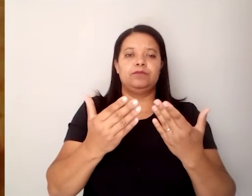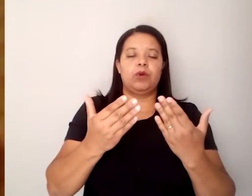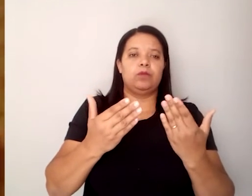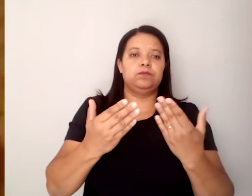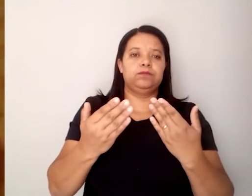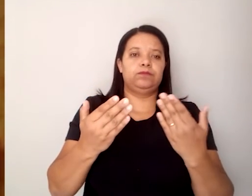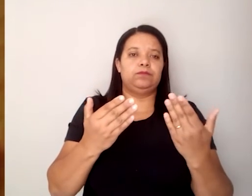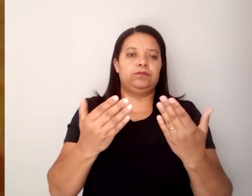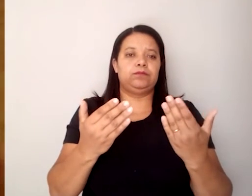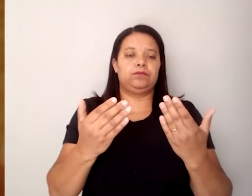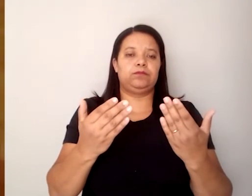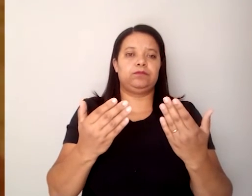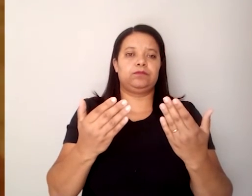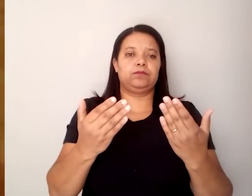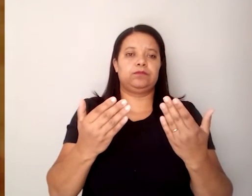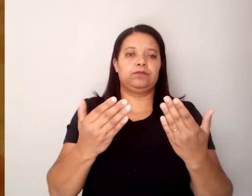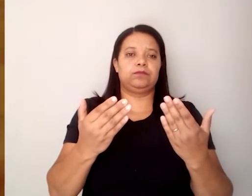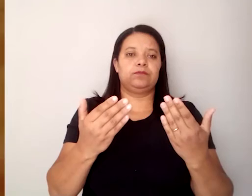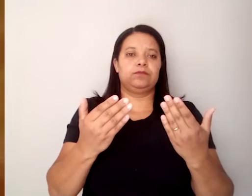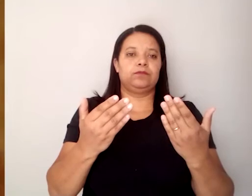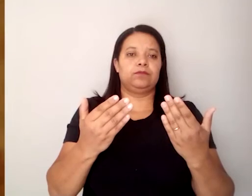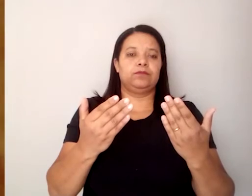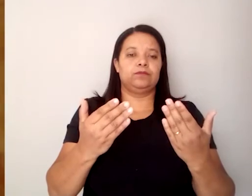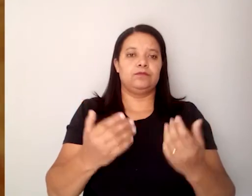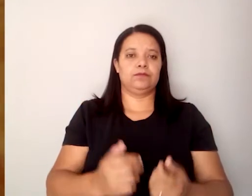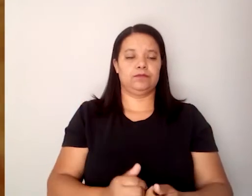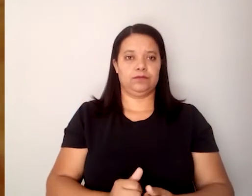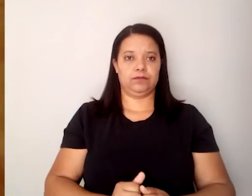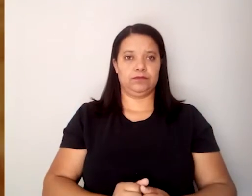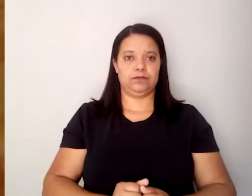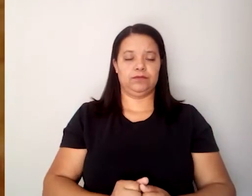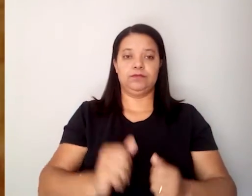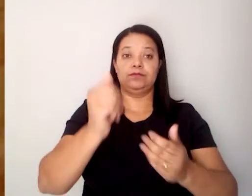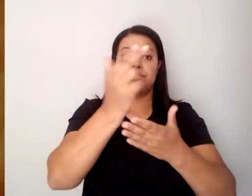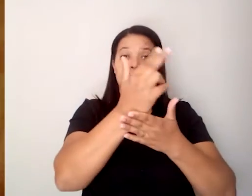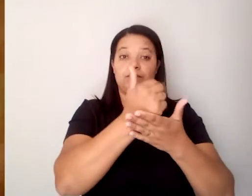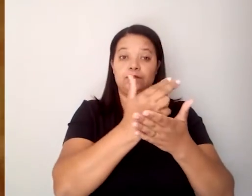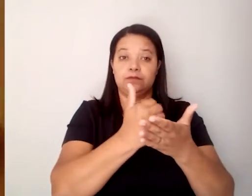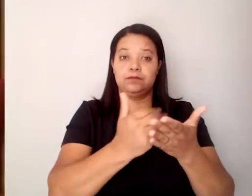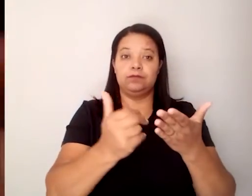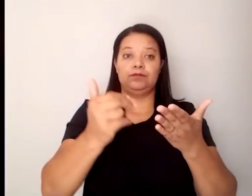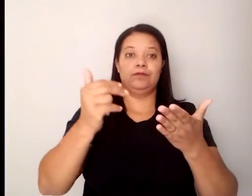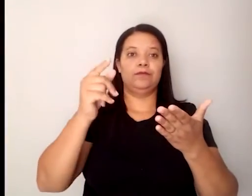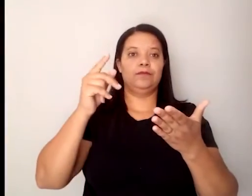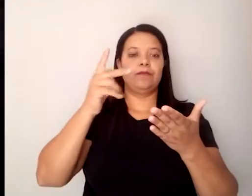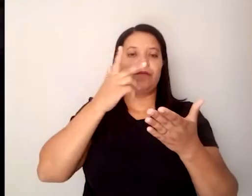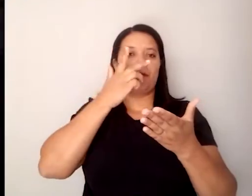a arte, por exemplo, as pinturas orientais,